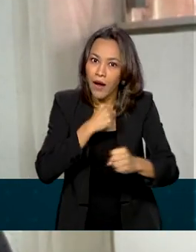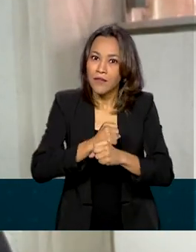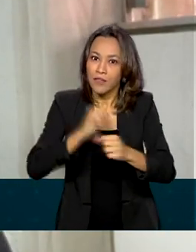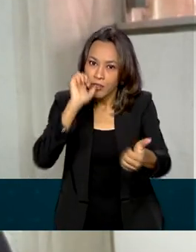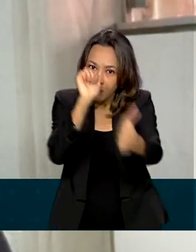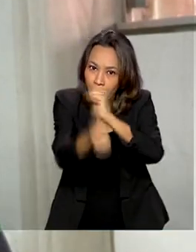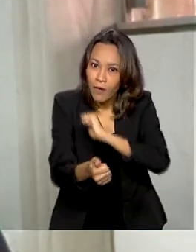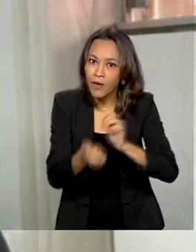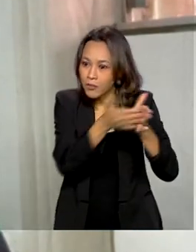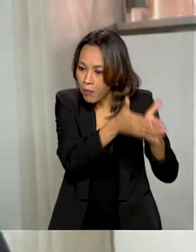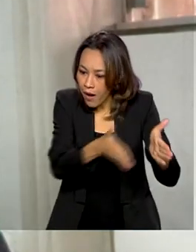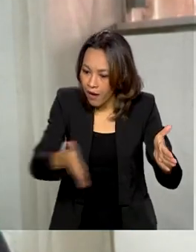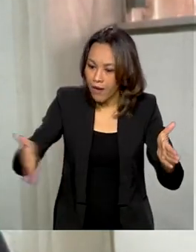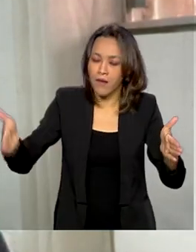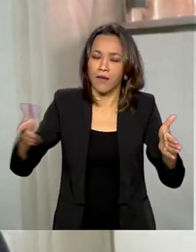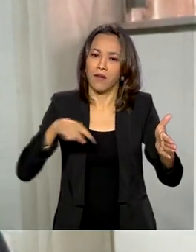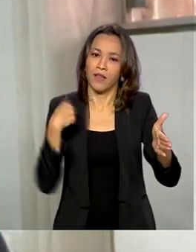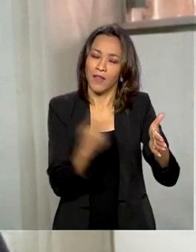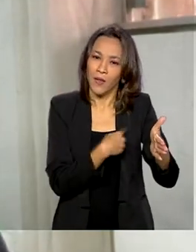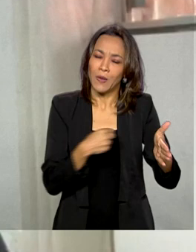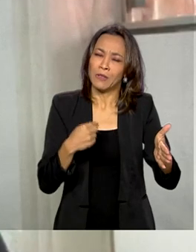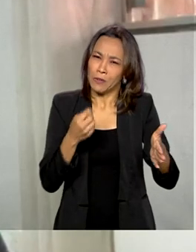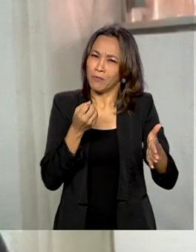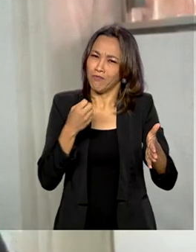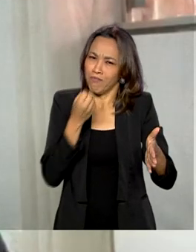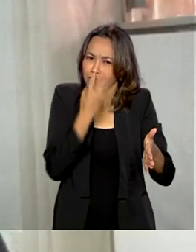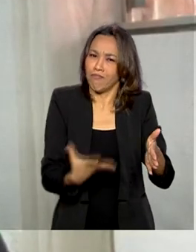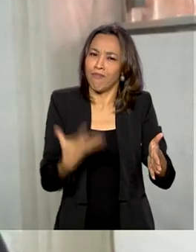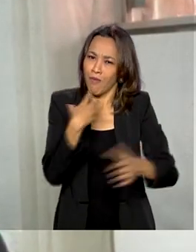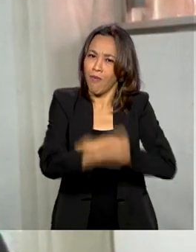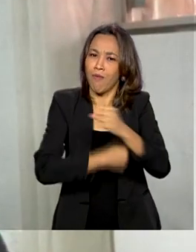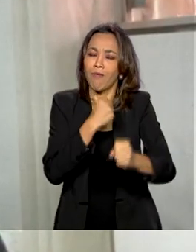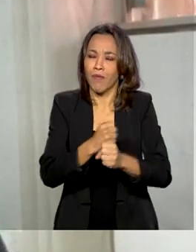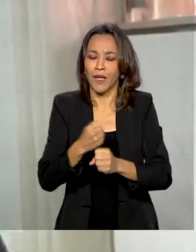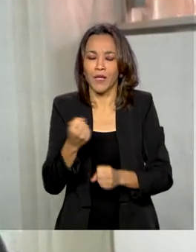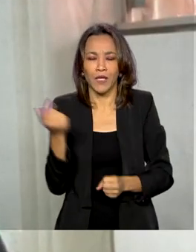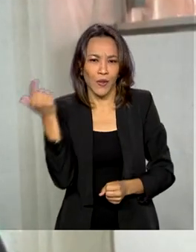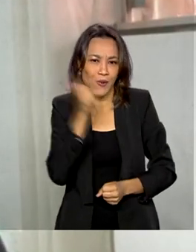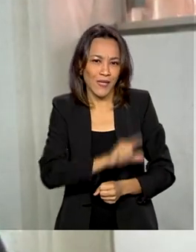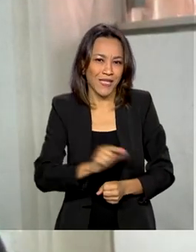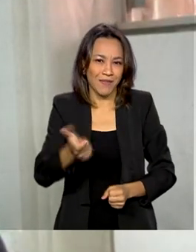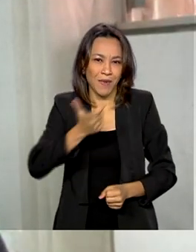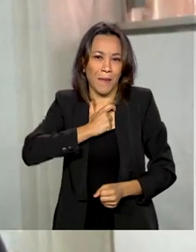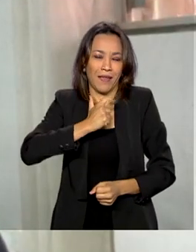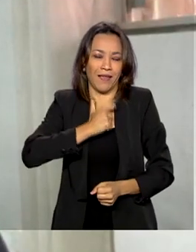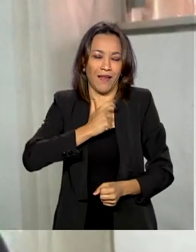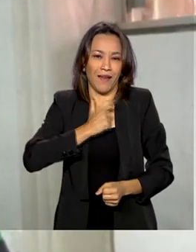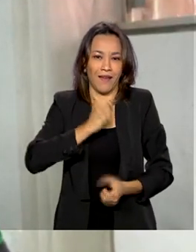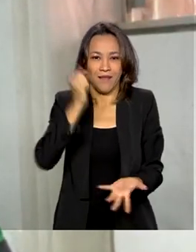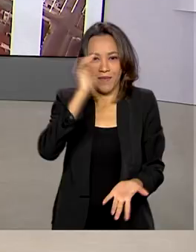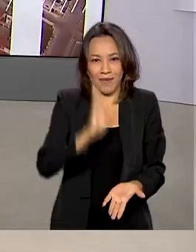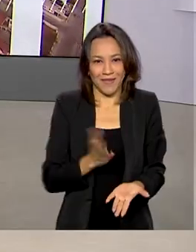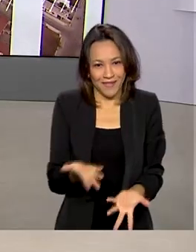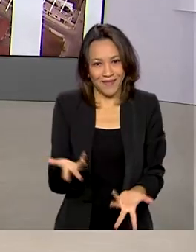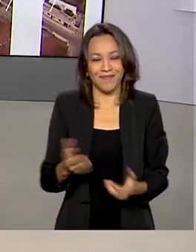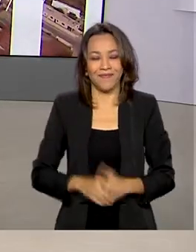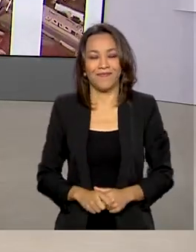nós possamos fazer um grande ano e que possamos trazer também uma medalha olímpica aqui para o Brasil.